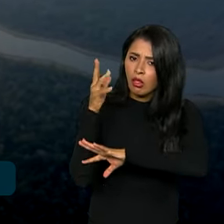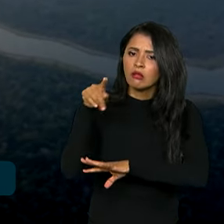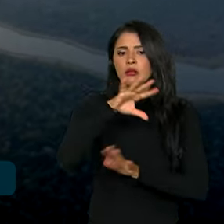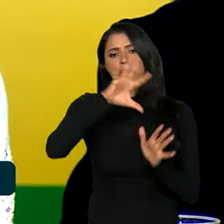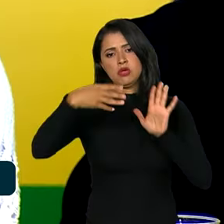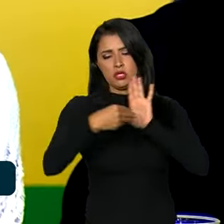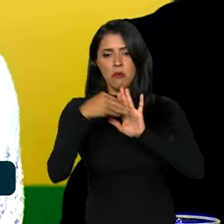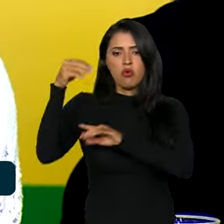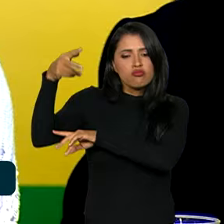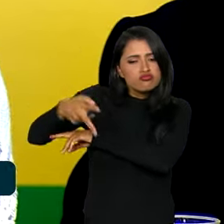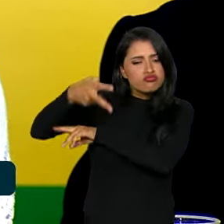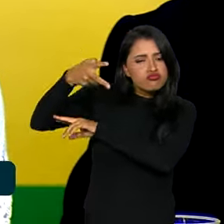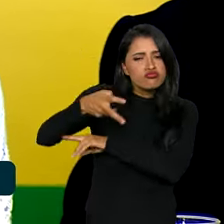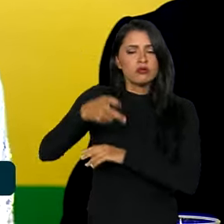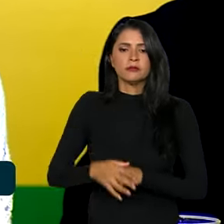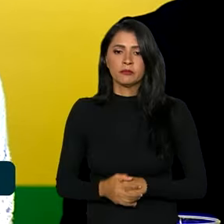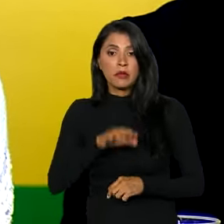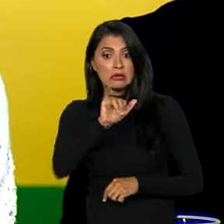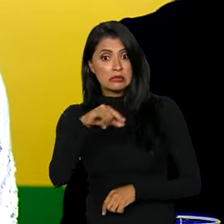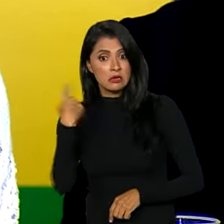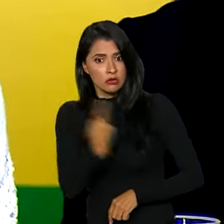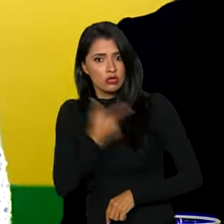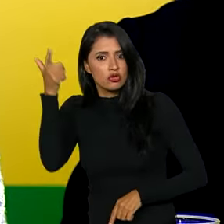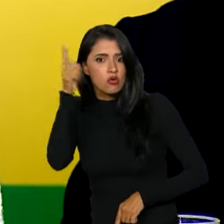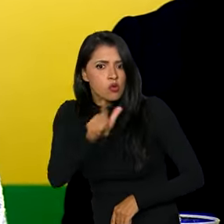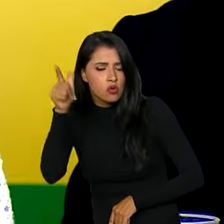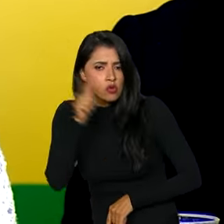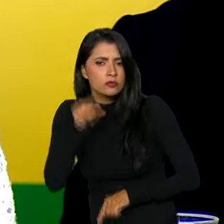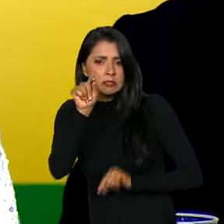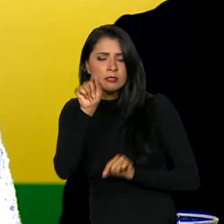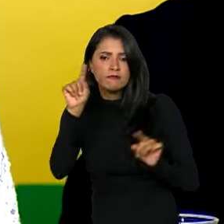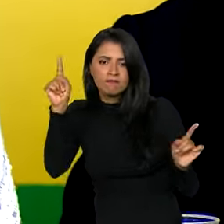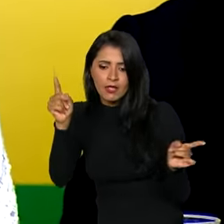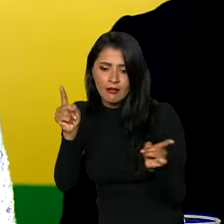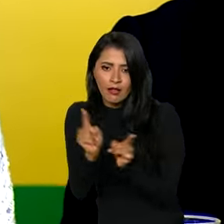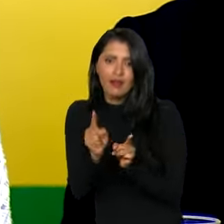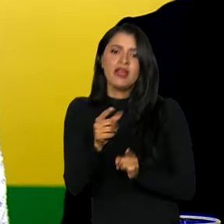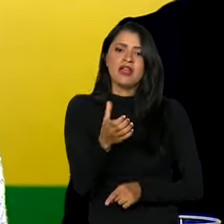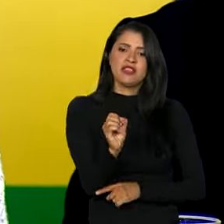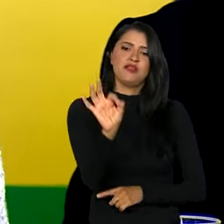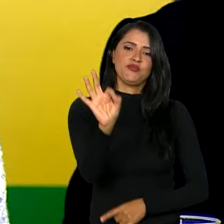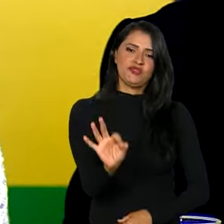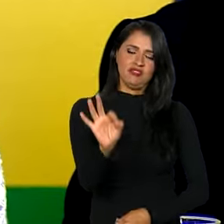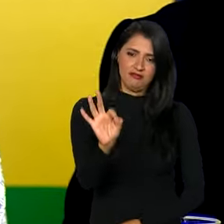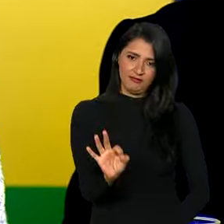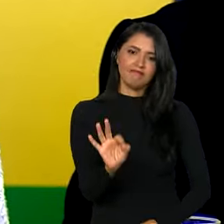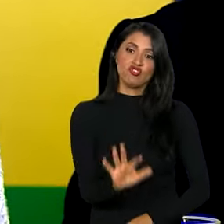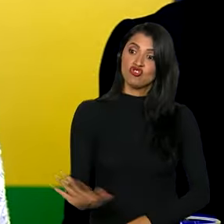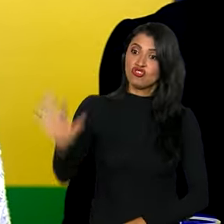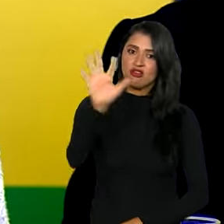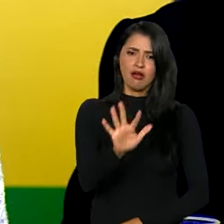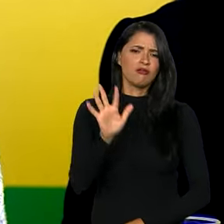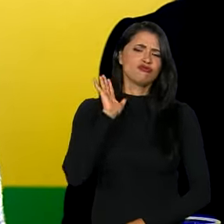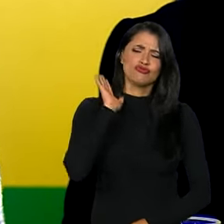Satélite. Se nós conseguíssemos uma redução no conto geral de 10%, nós já